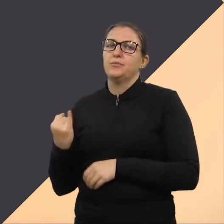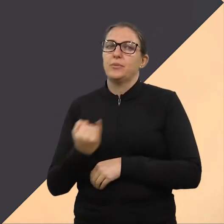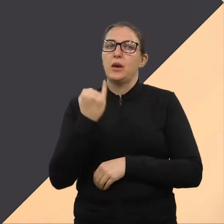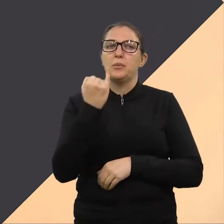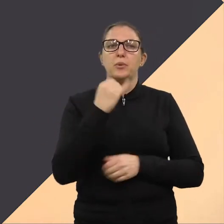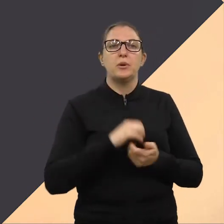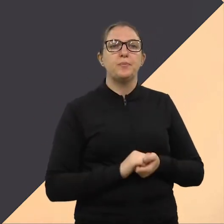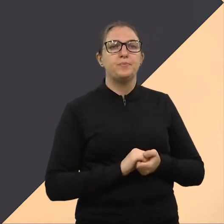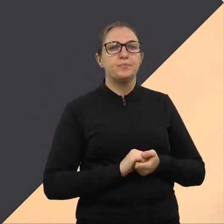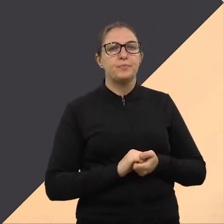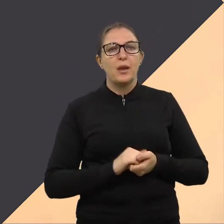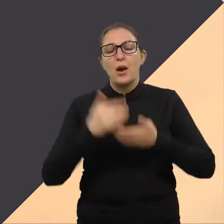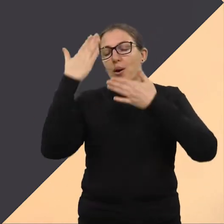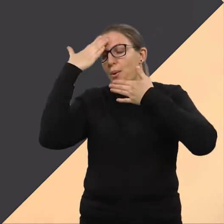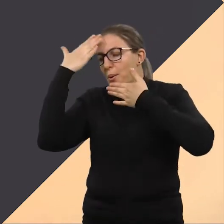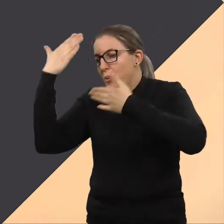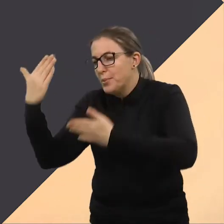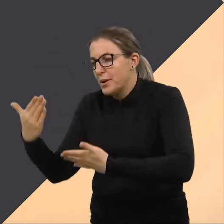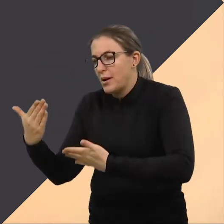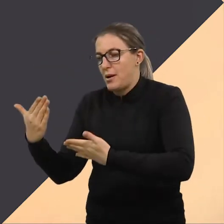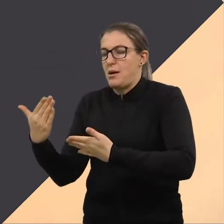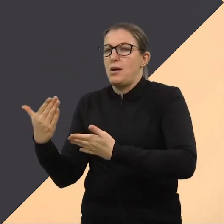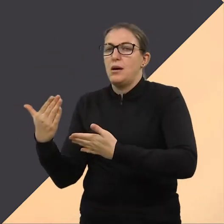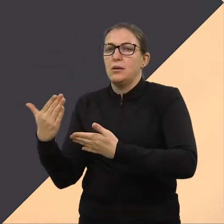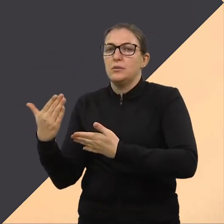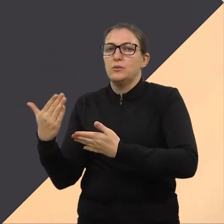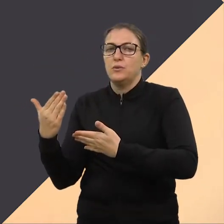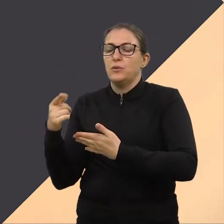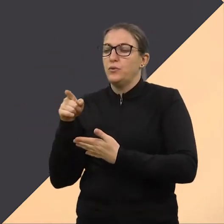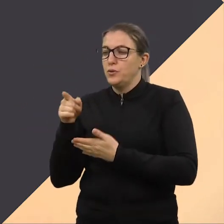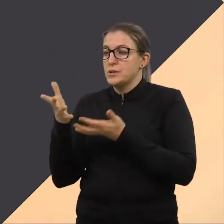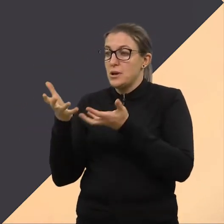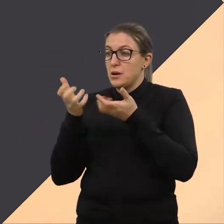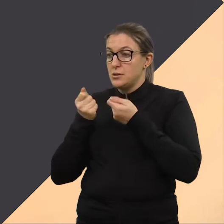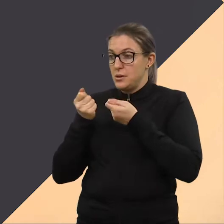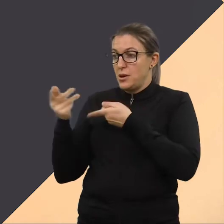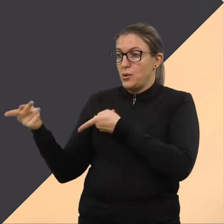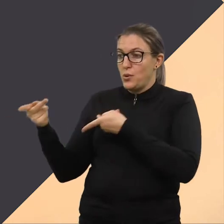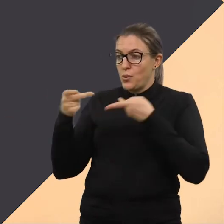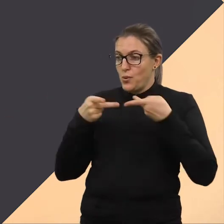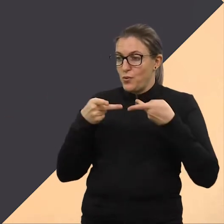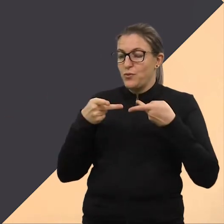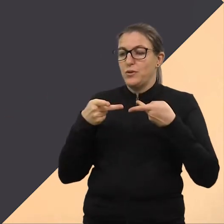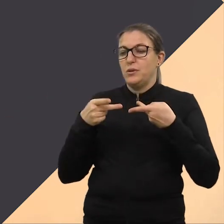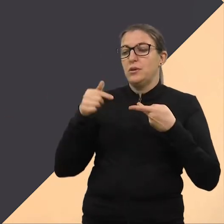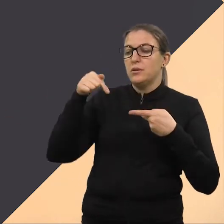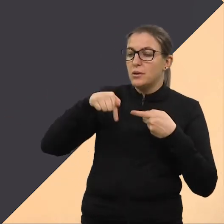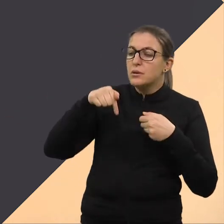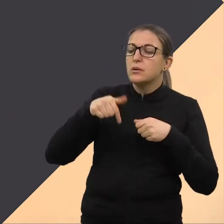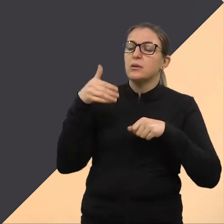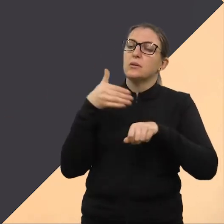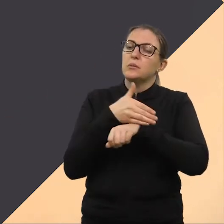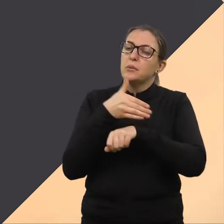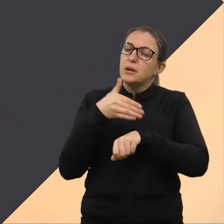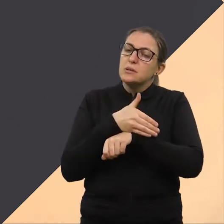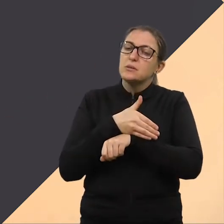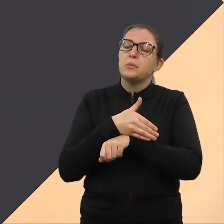bem importante. É. Neymar, muito obrigada por você ter aceitado o convite, ter vindo aqui,